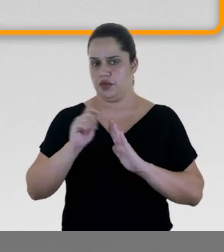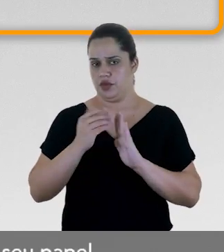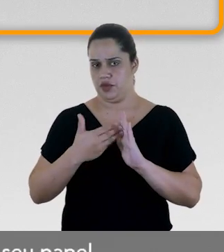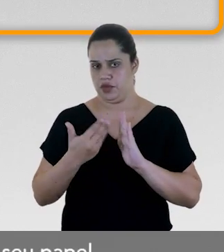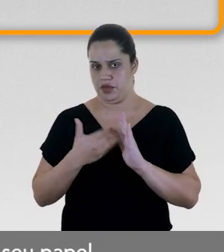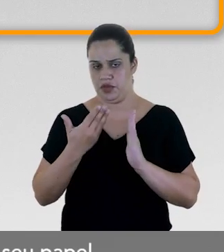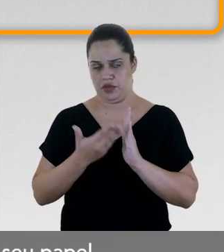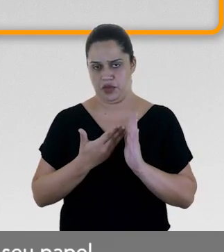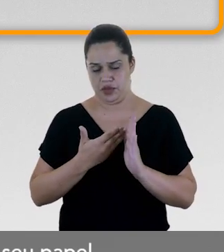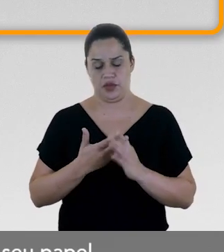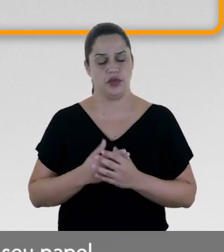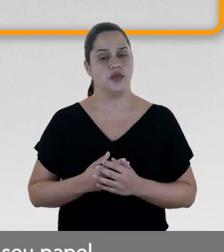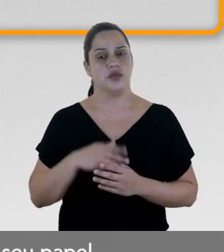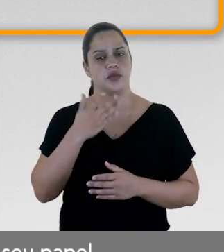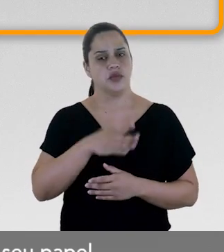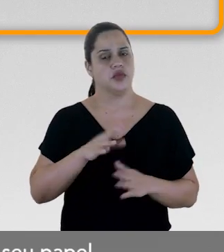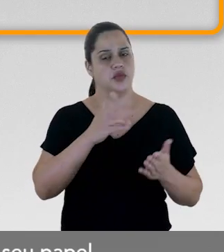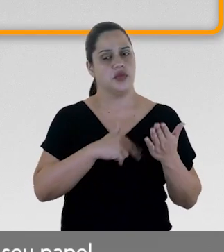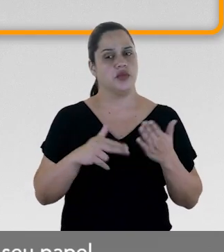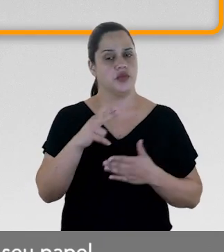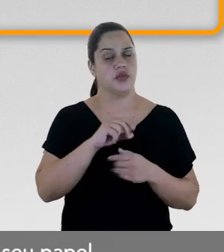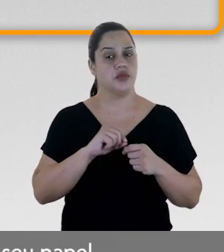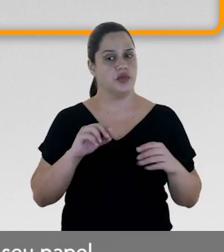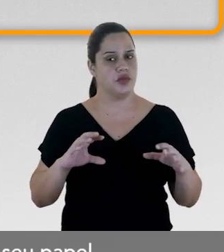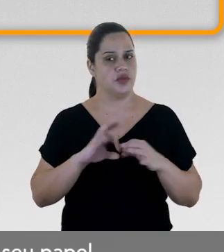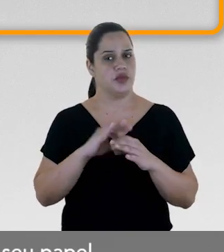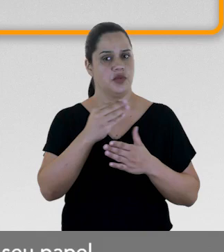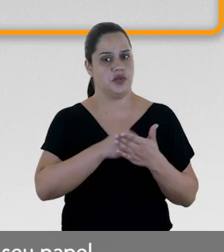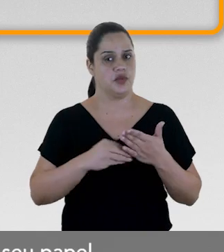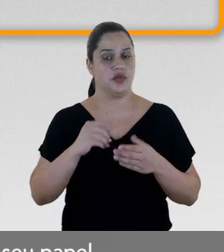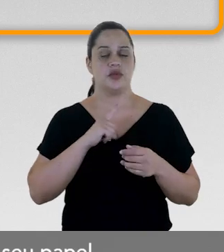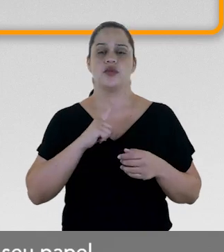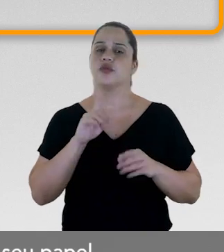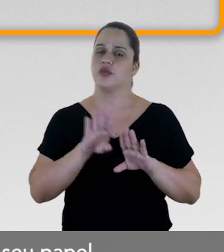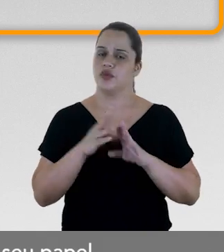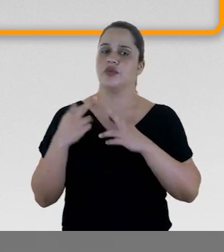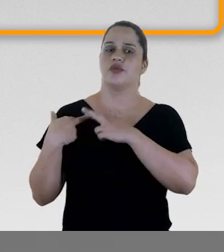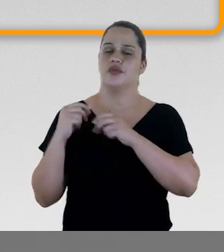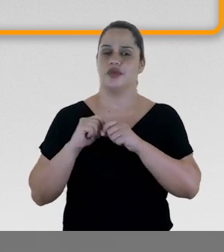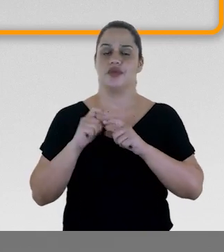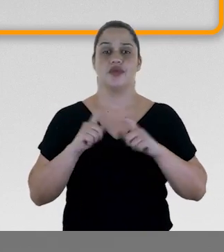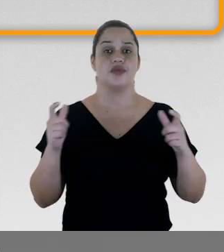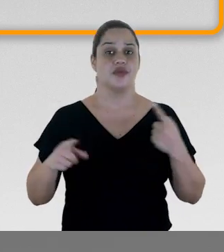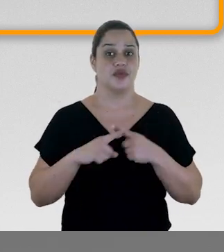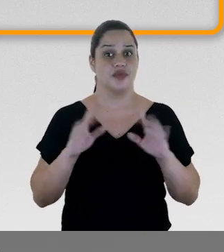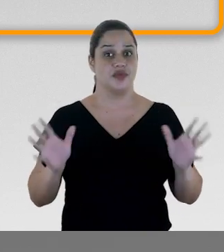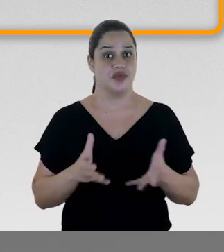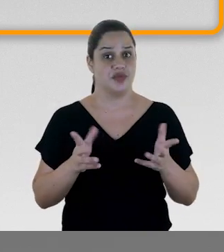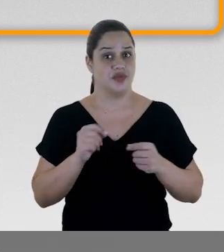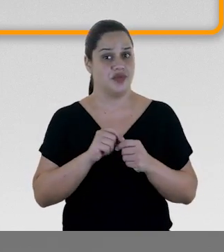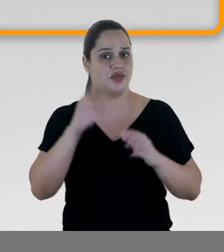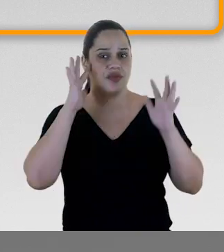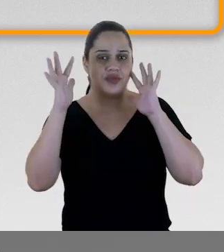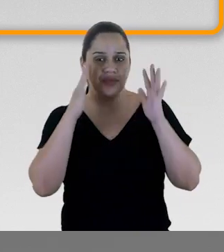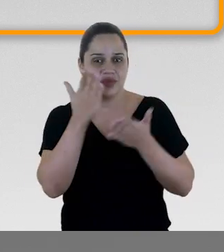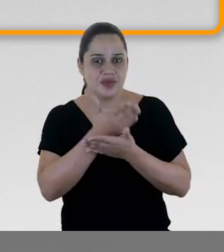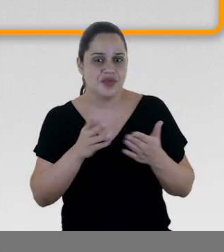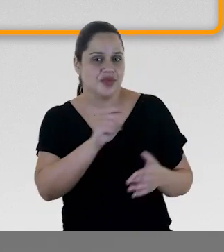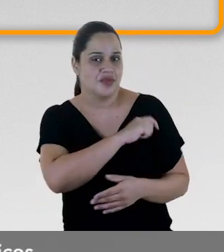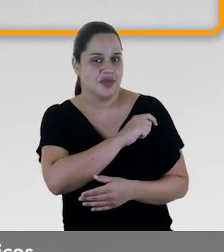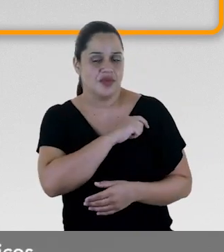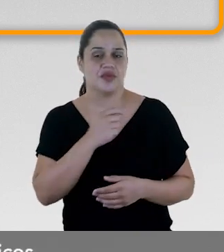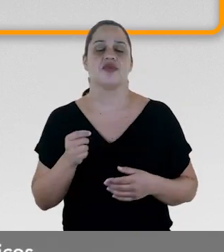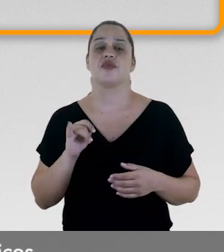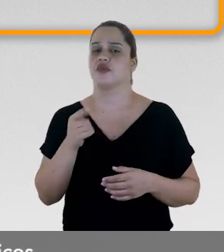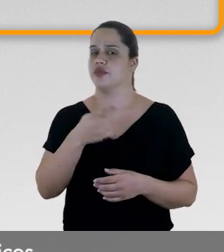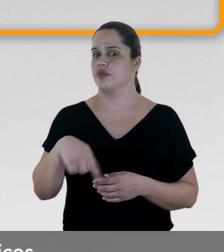As ilustrações que integram a obra também exercem seu papel, pois incentivam a imaginação do estudante